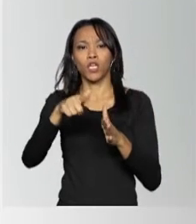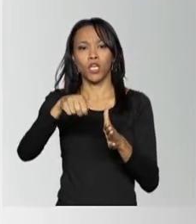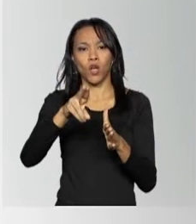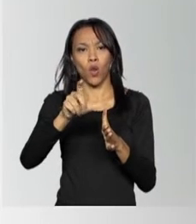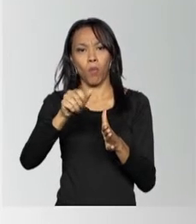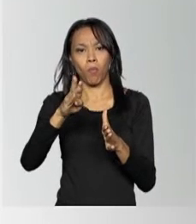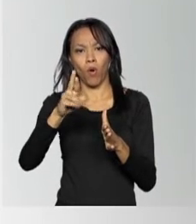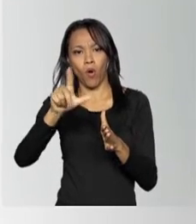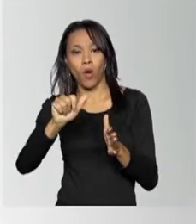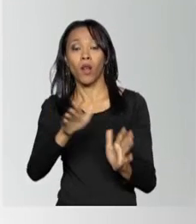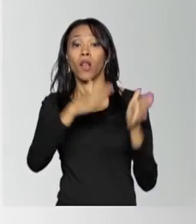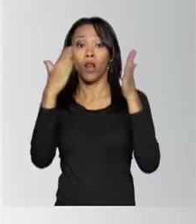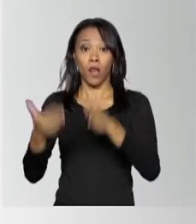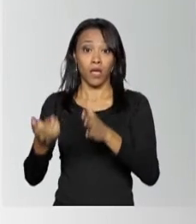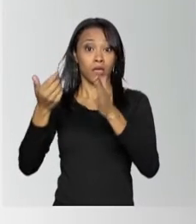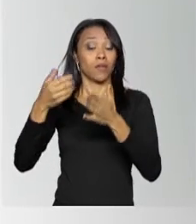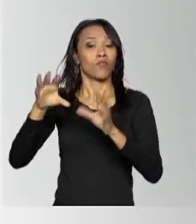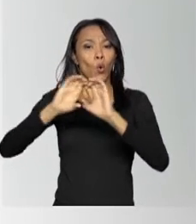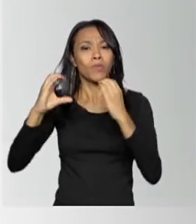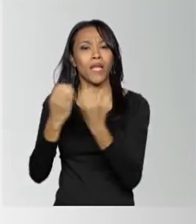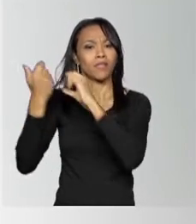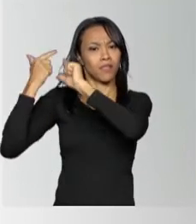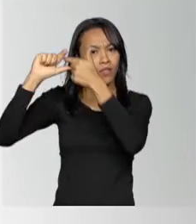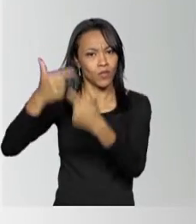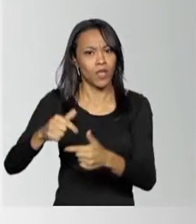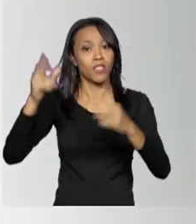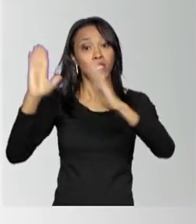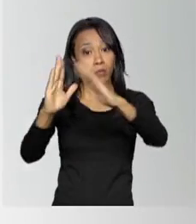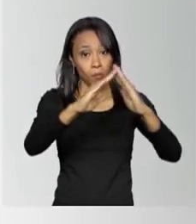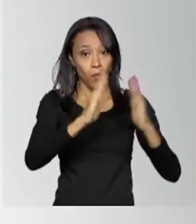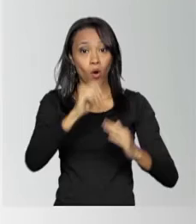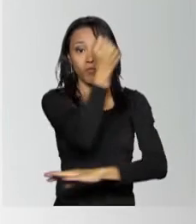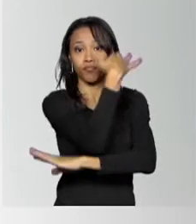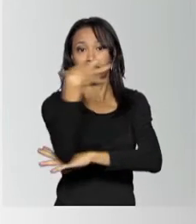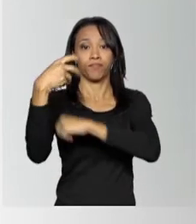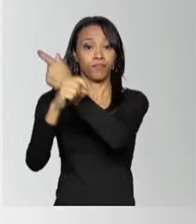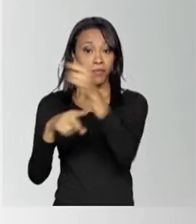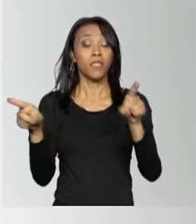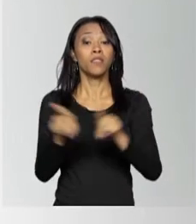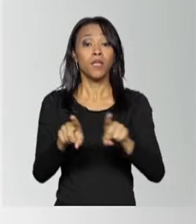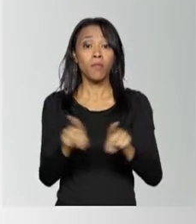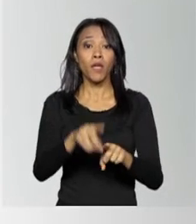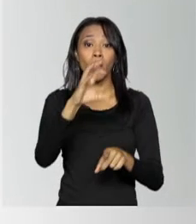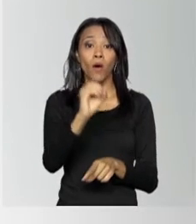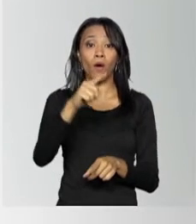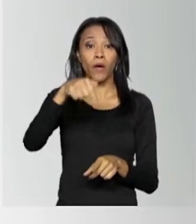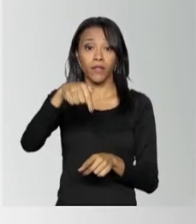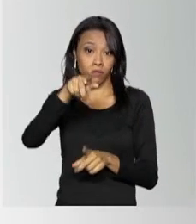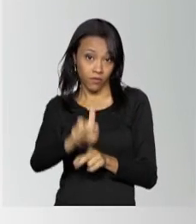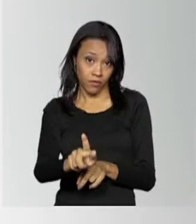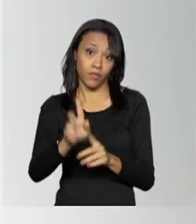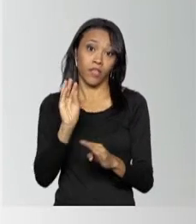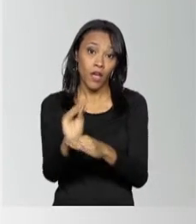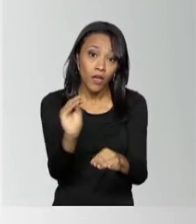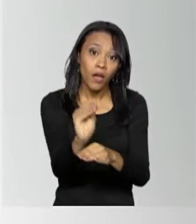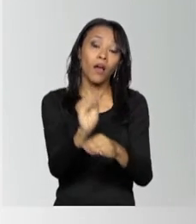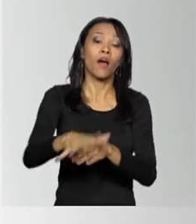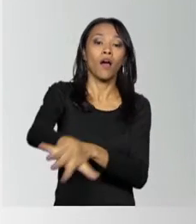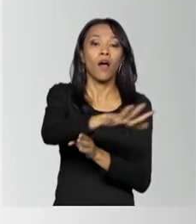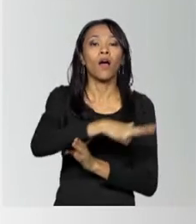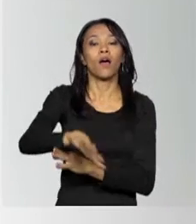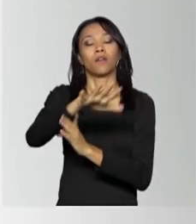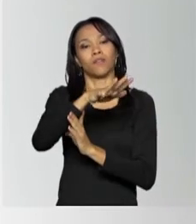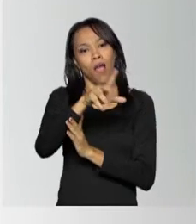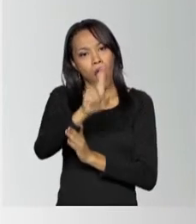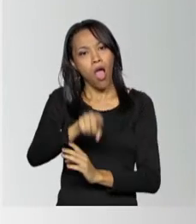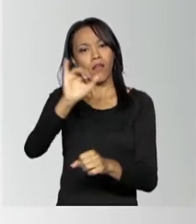comunidades tradicionais do cerrado e organizações não governamentais de assessoria a esses povos. A estratégia